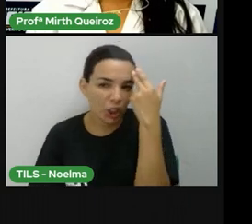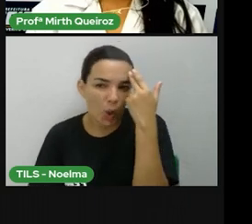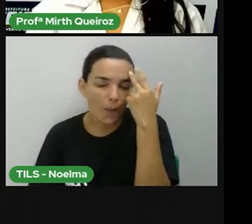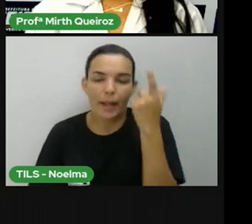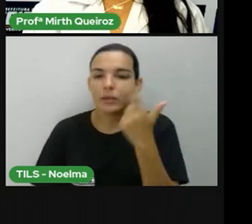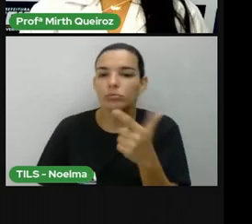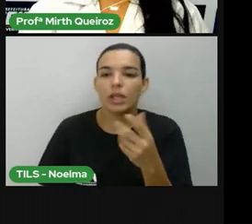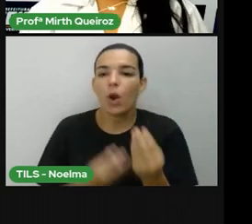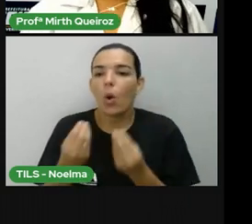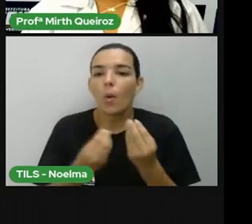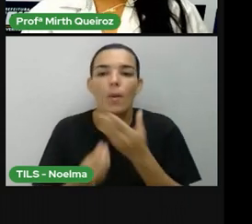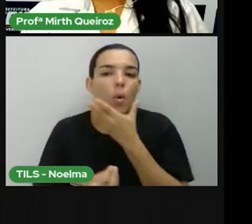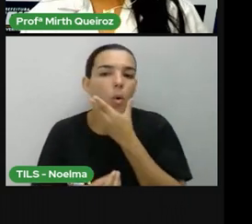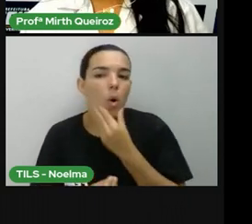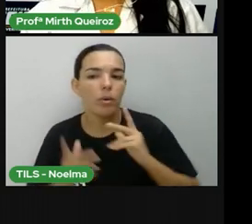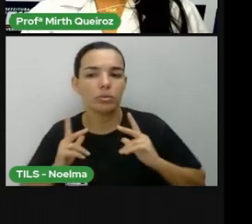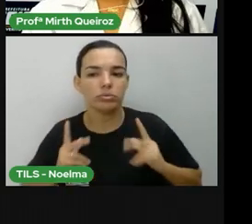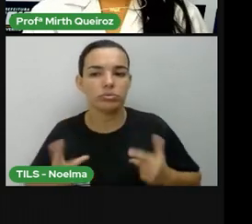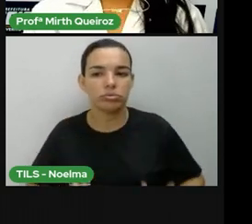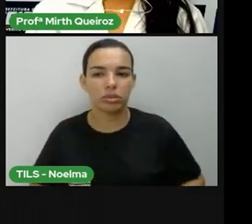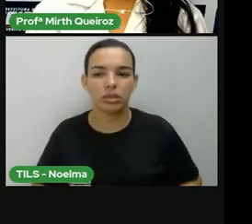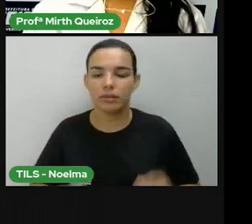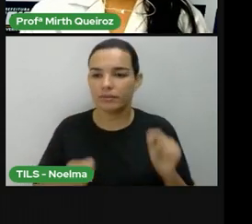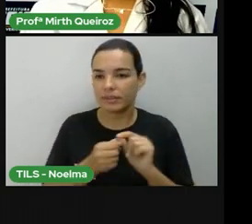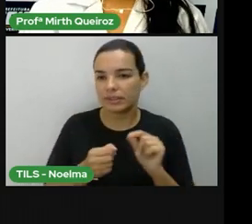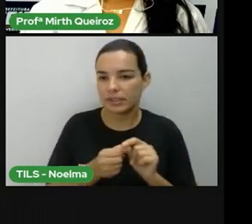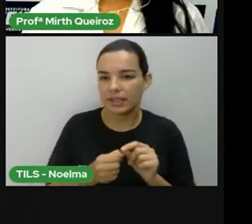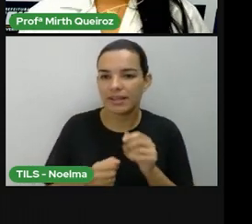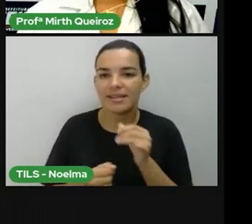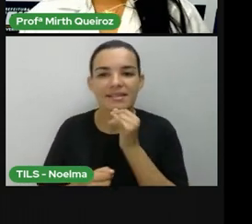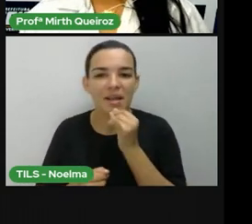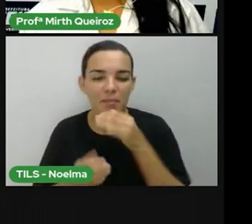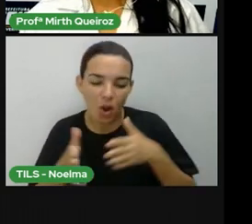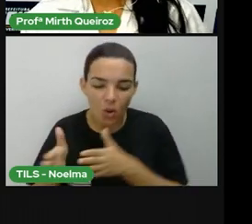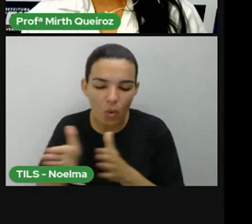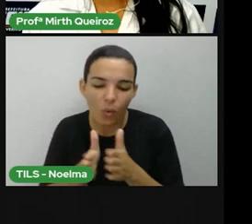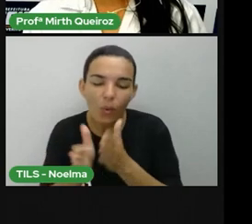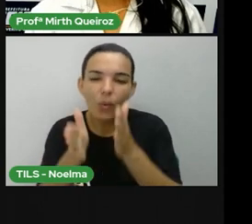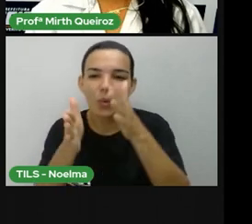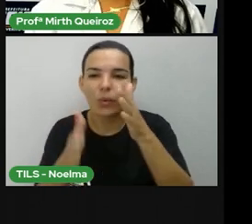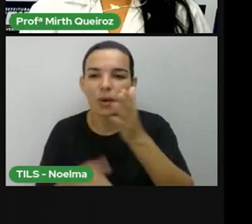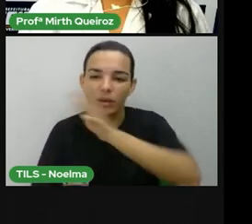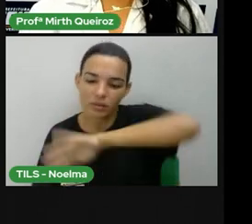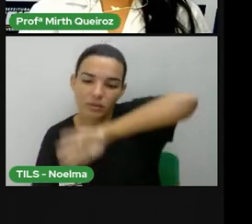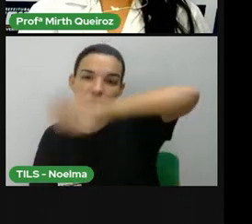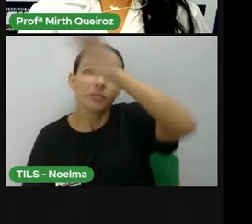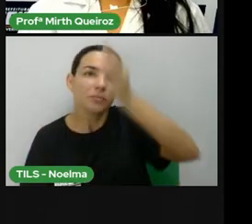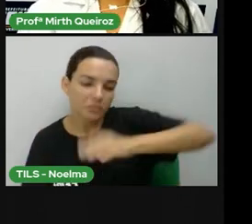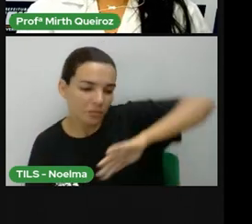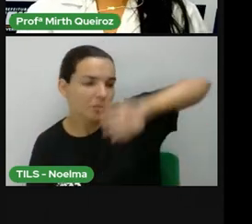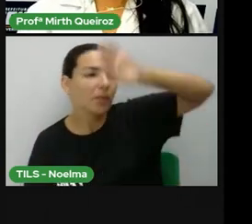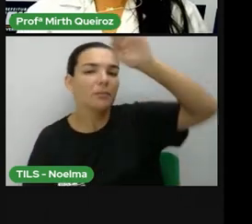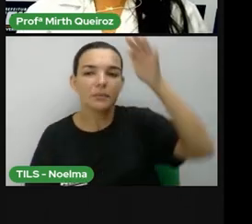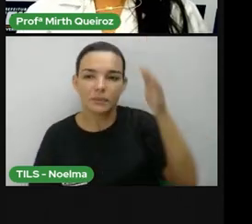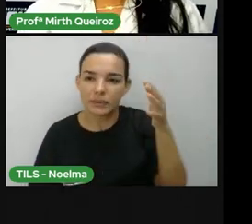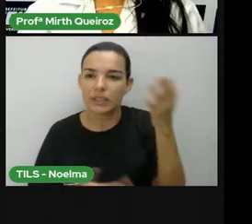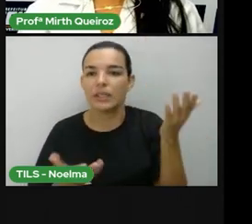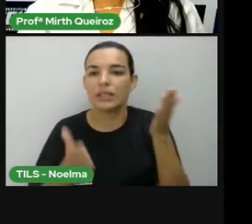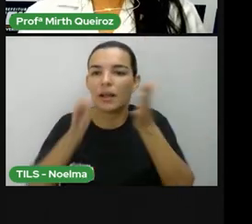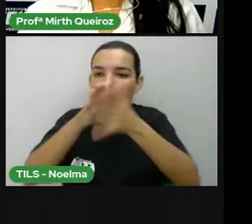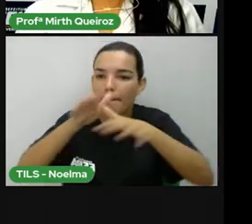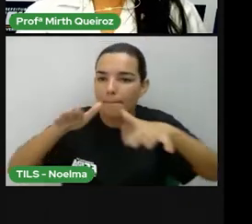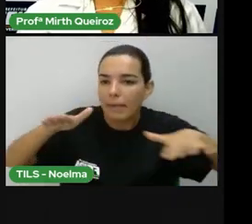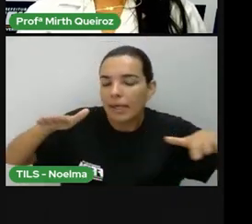pelo ser humano, como é o caso dos rios, dos córregos, de mares, de montanhas, né, são limites